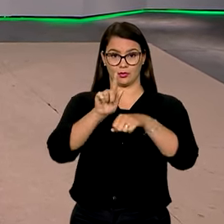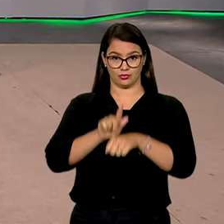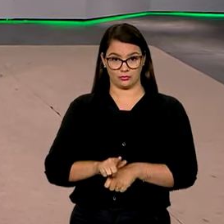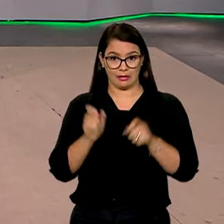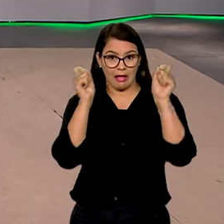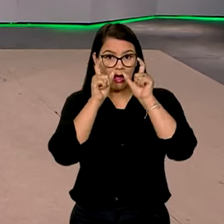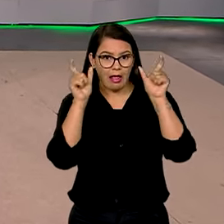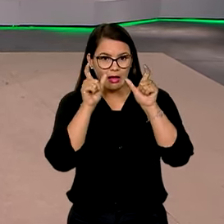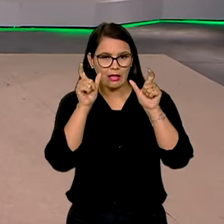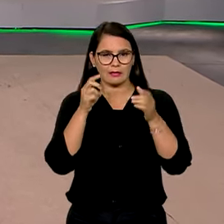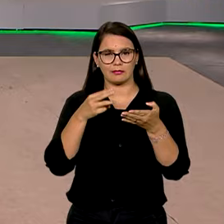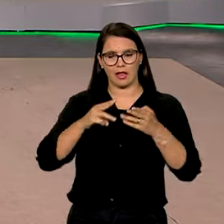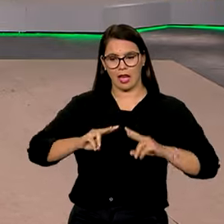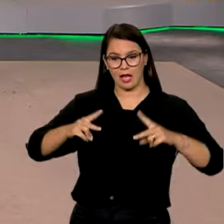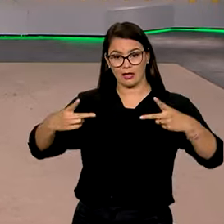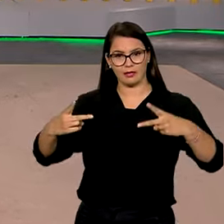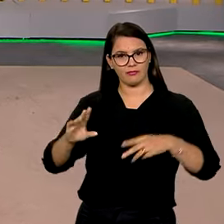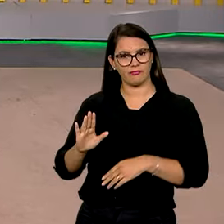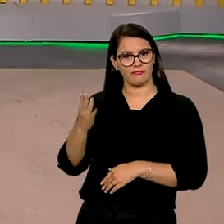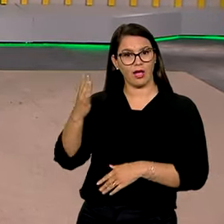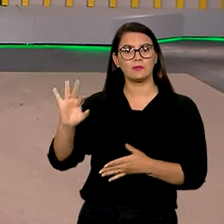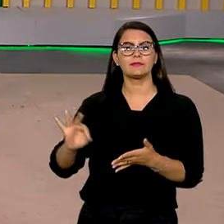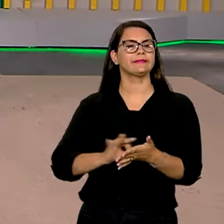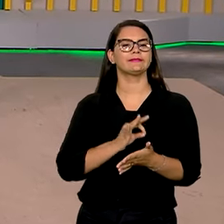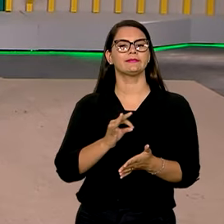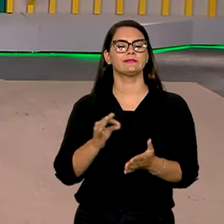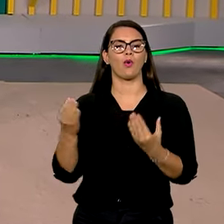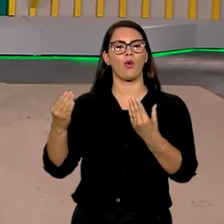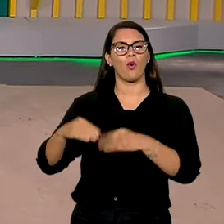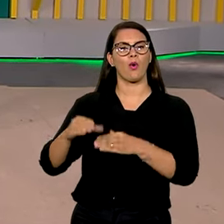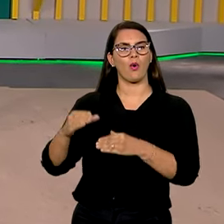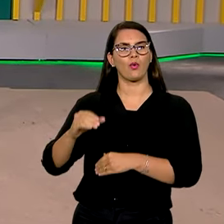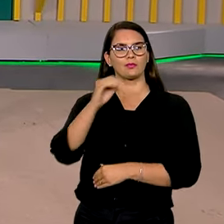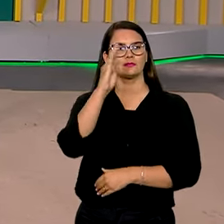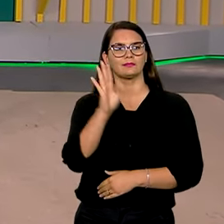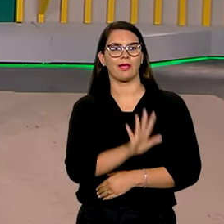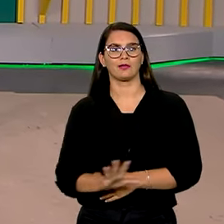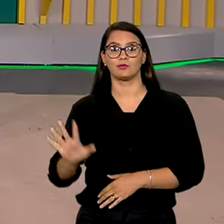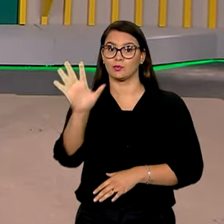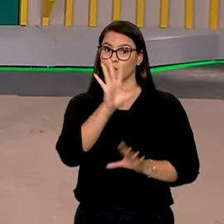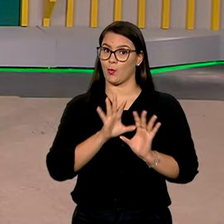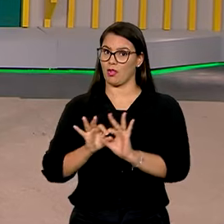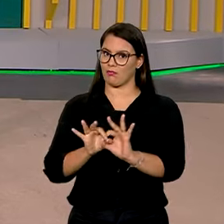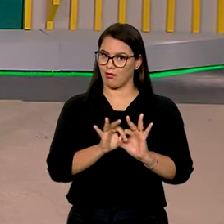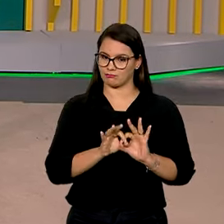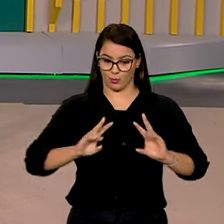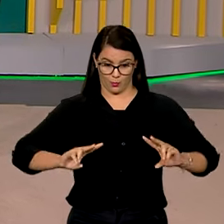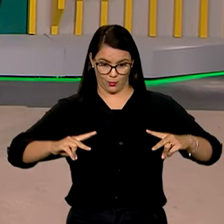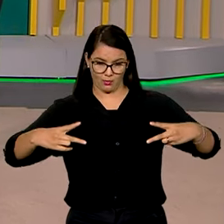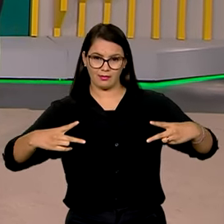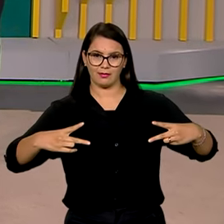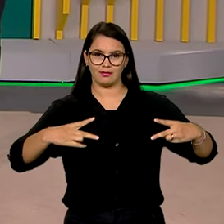alerta sobre o envio de um link falso de inscrição para o Concurso Público Nacional Unificado. Esse link